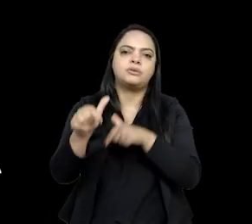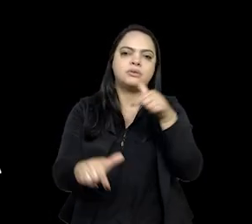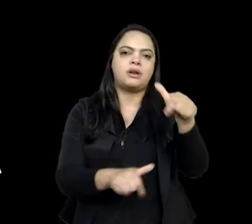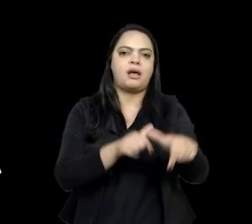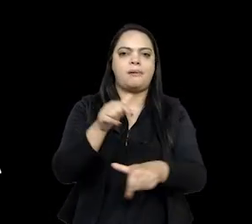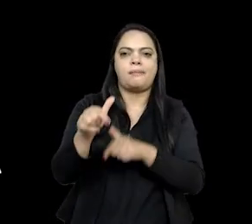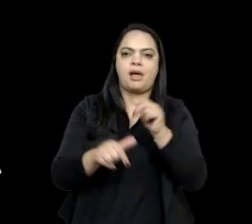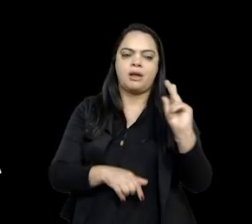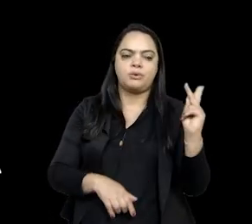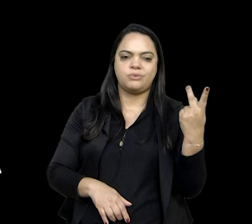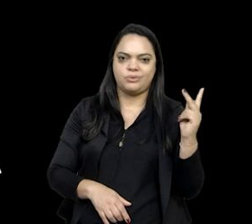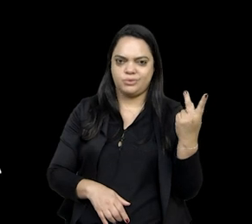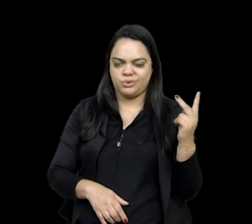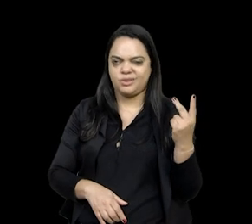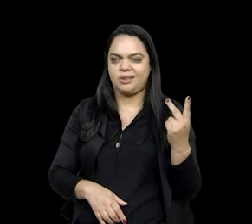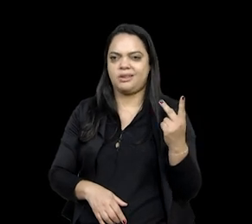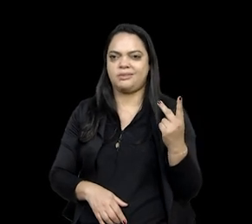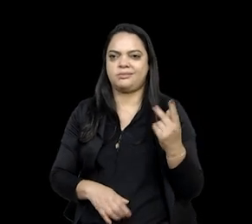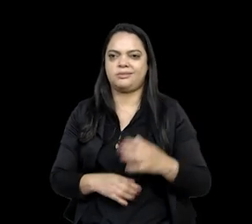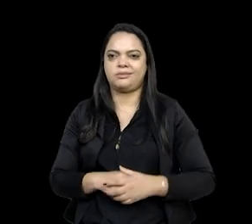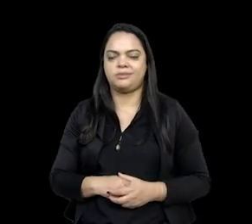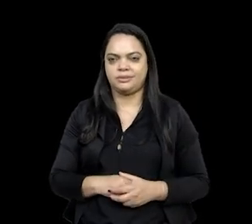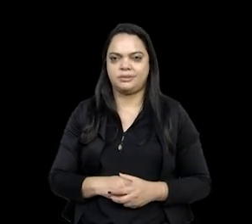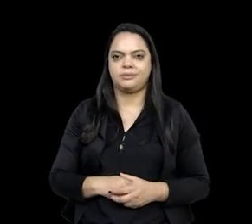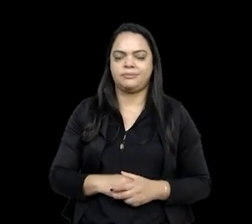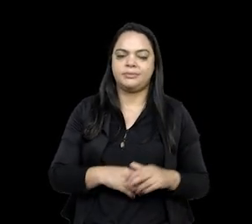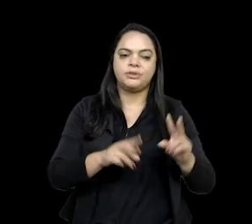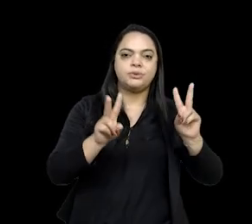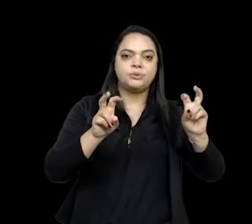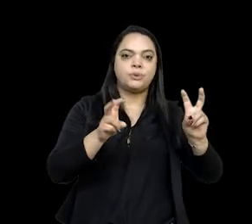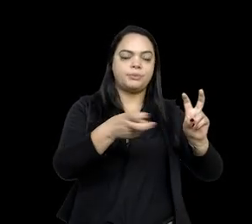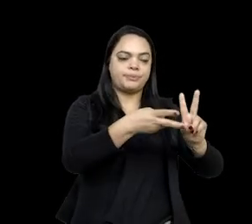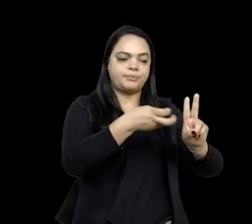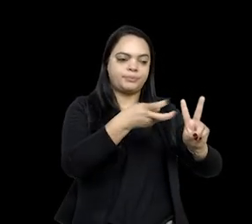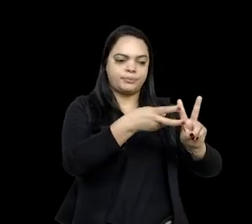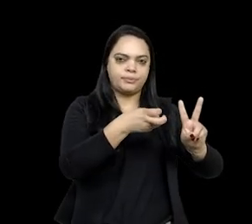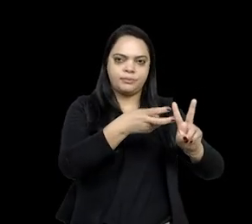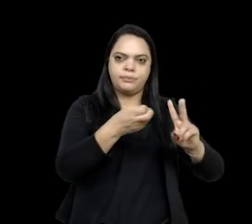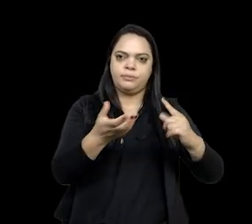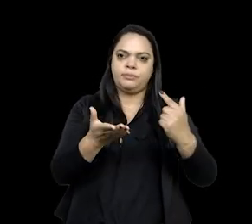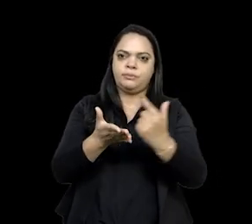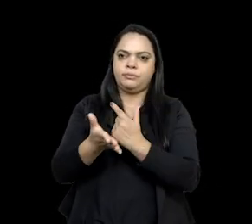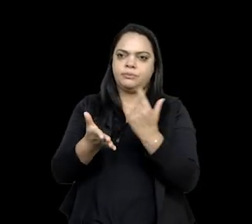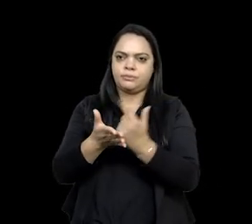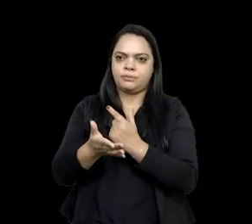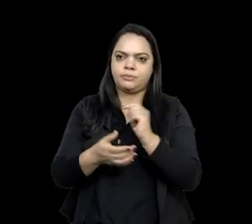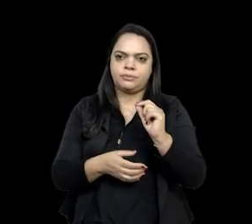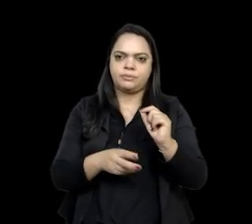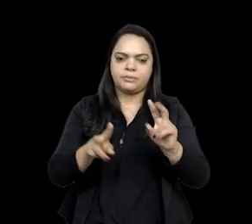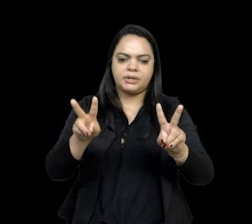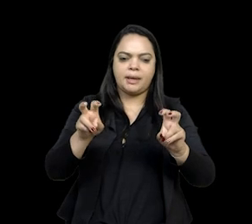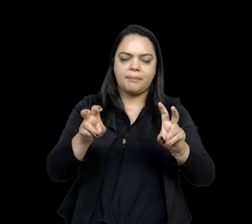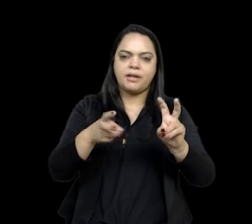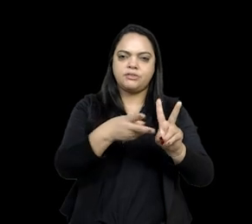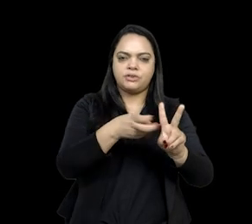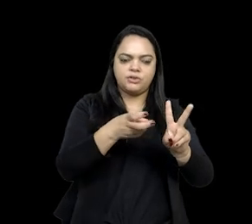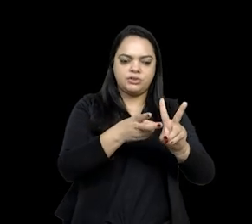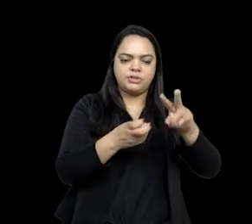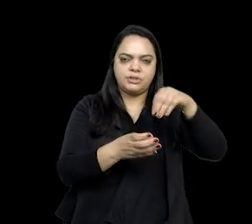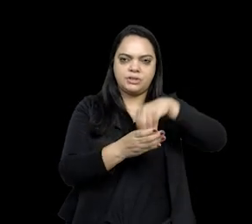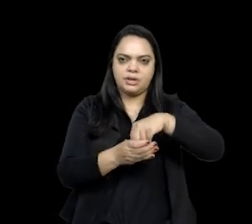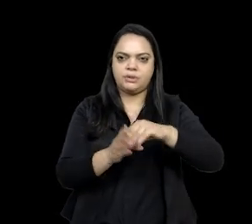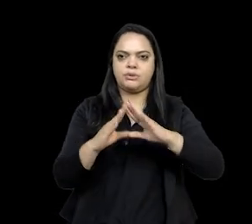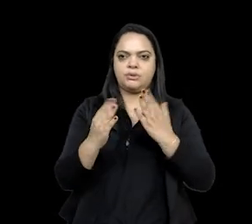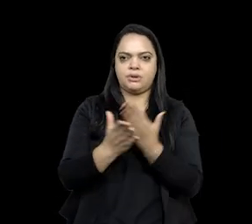historiadores, né, tarefas para a história indígena. Está naquele livro Temática Indígena na Escola, de 94,